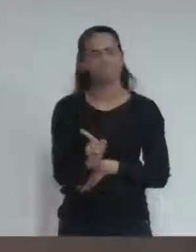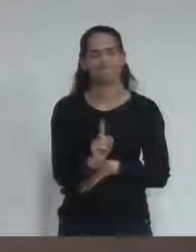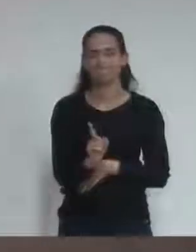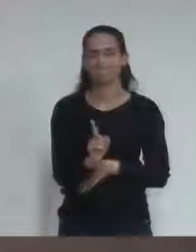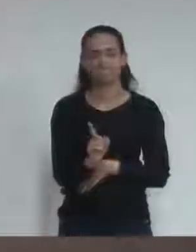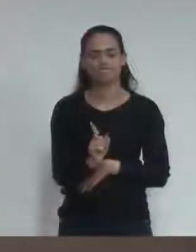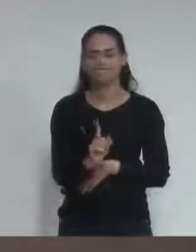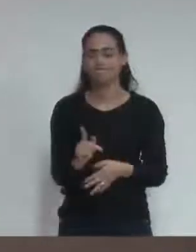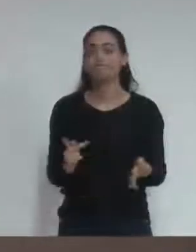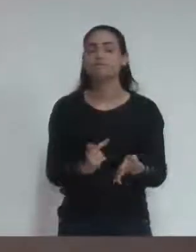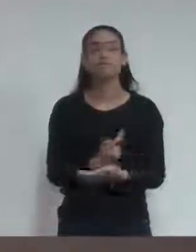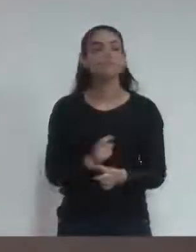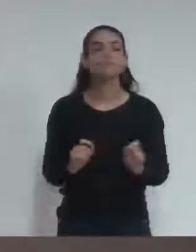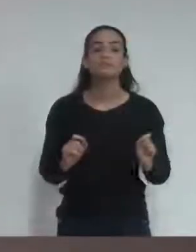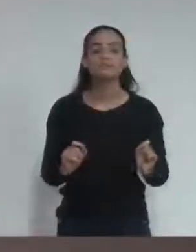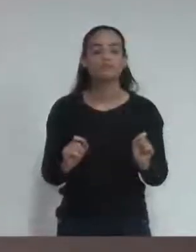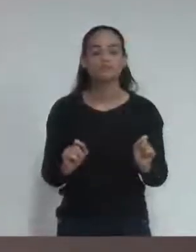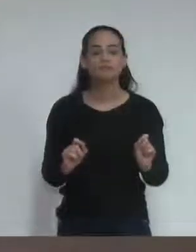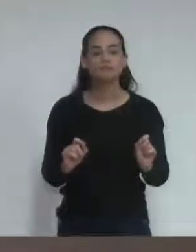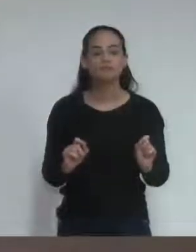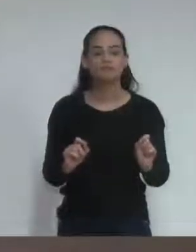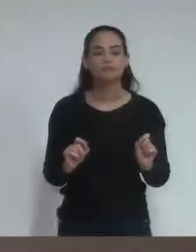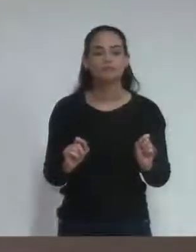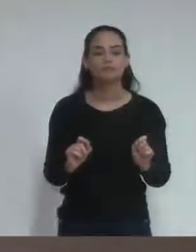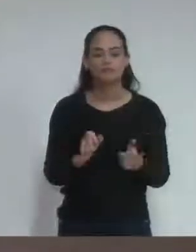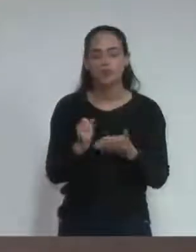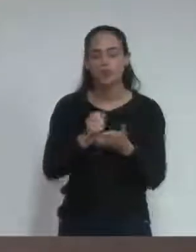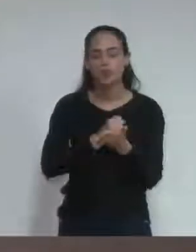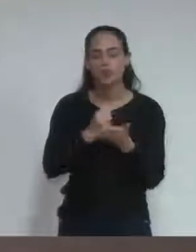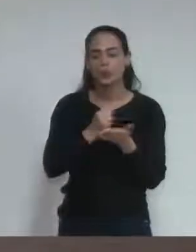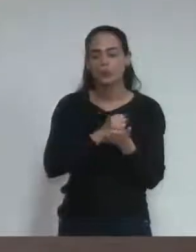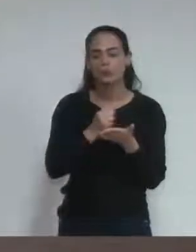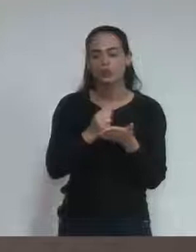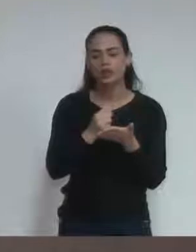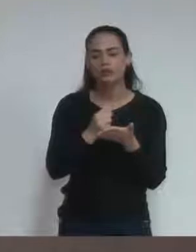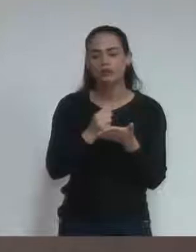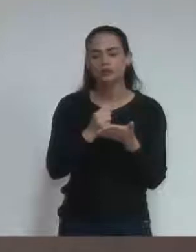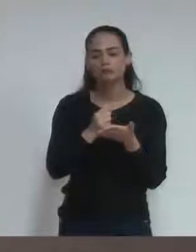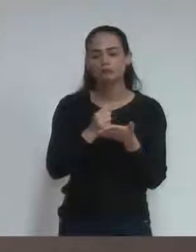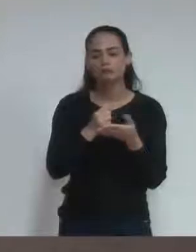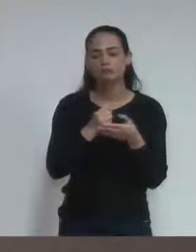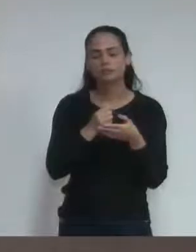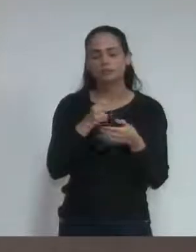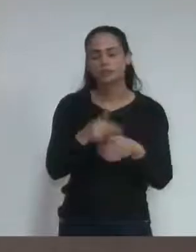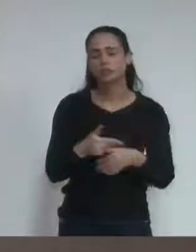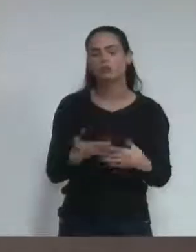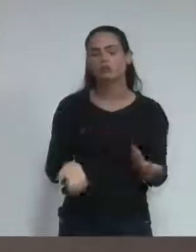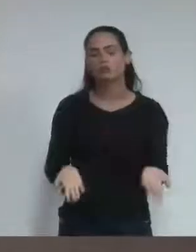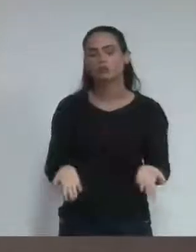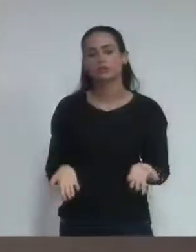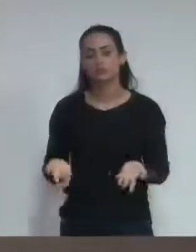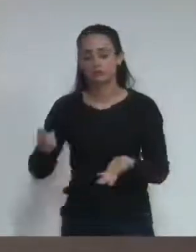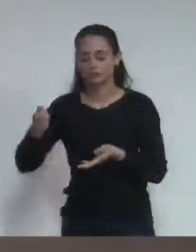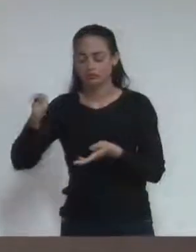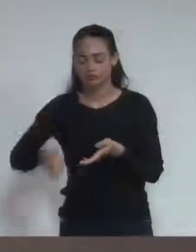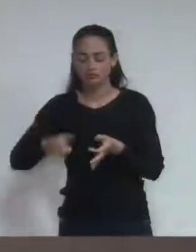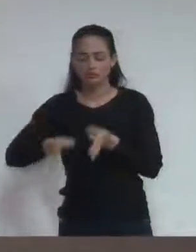O que aconteceu? Devolveram. Tudo certo. Aí a justiça veio e